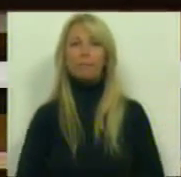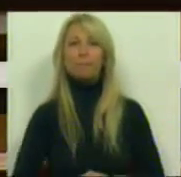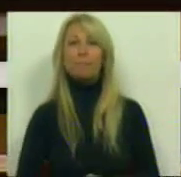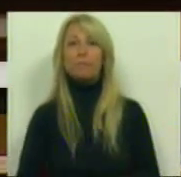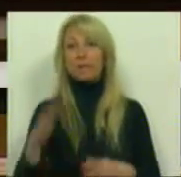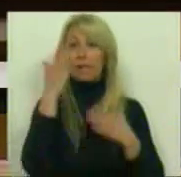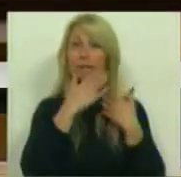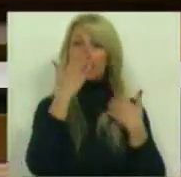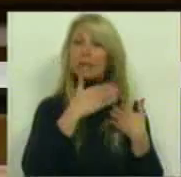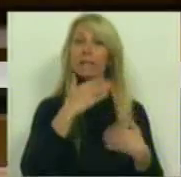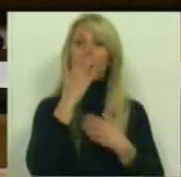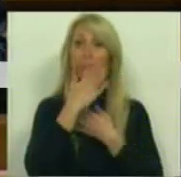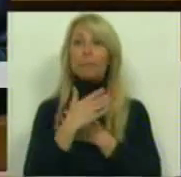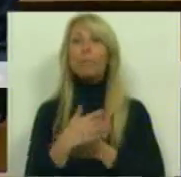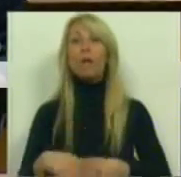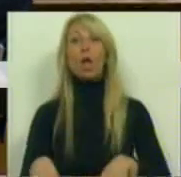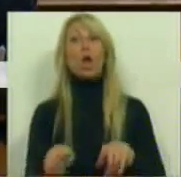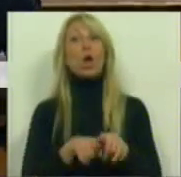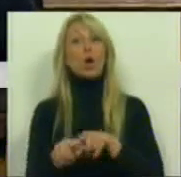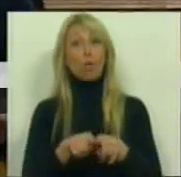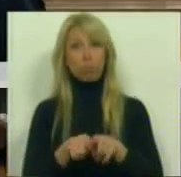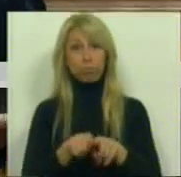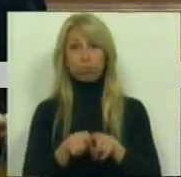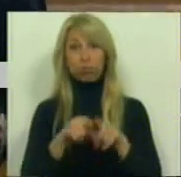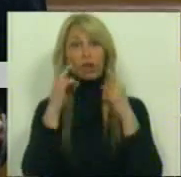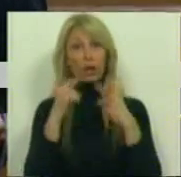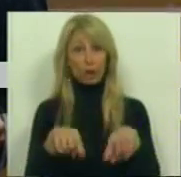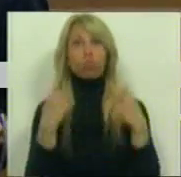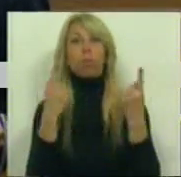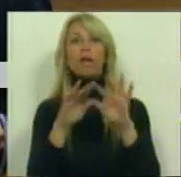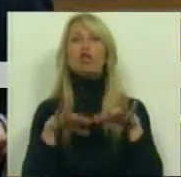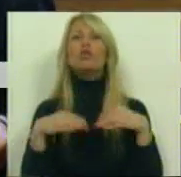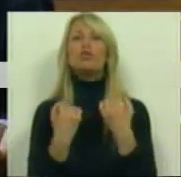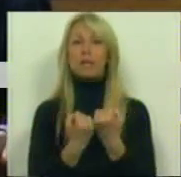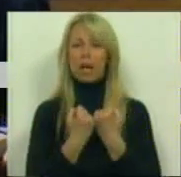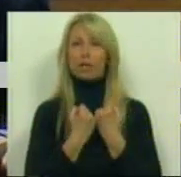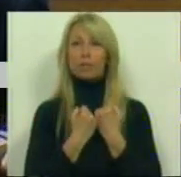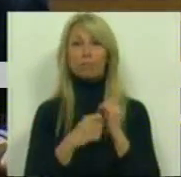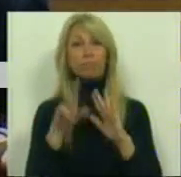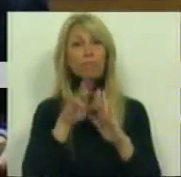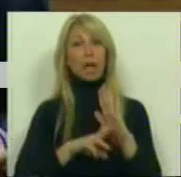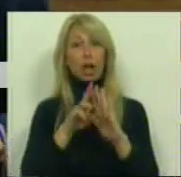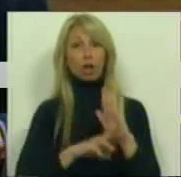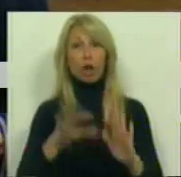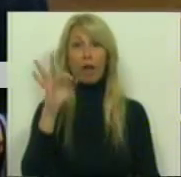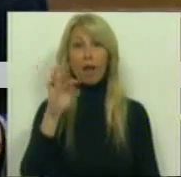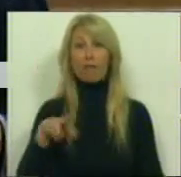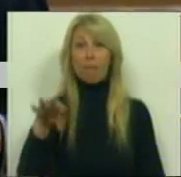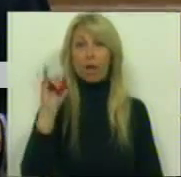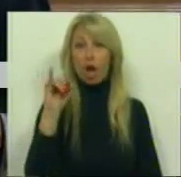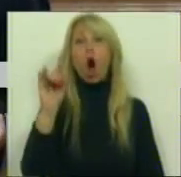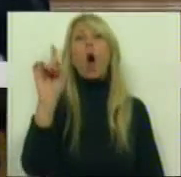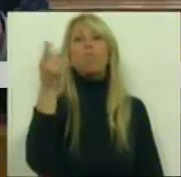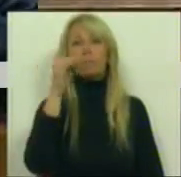Se as políticas públicas, sociais, do relatório do FMI fossem